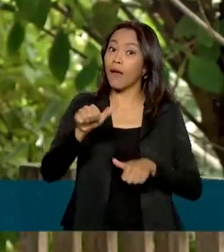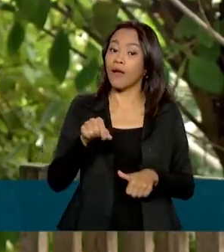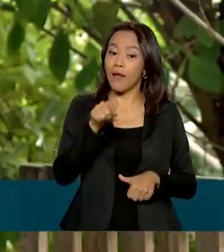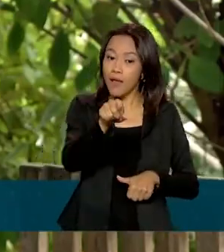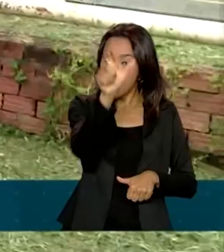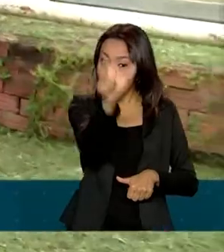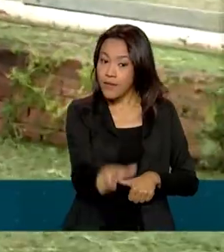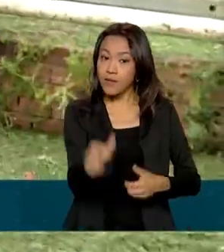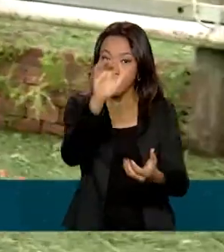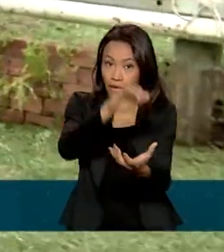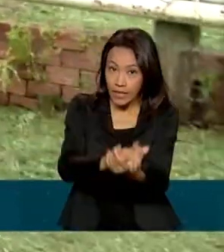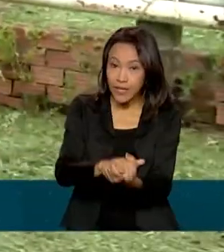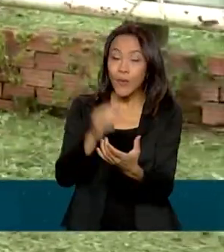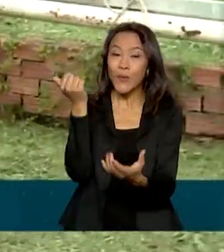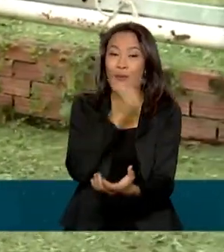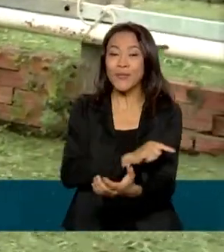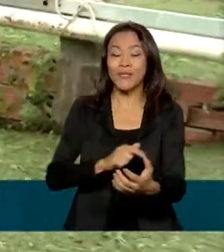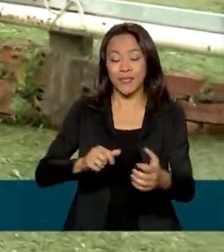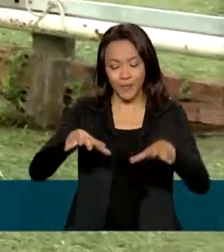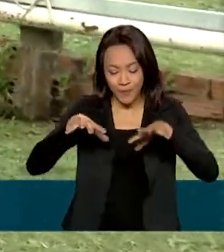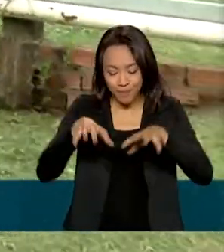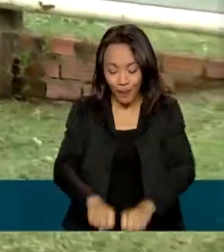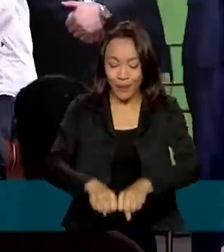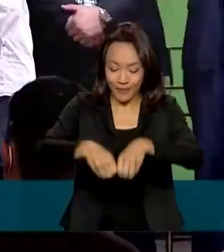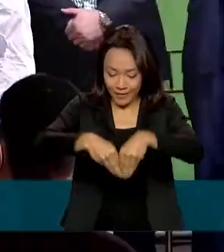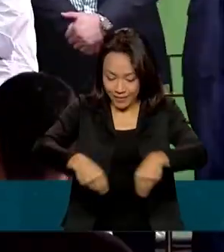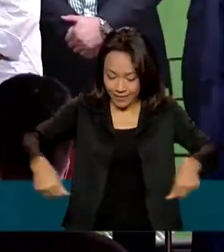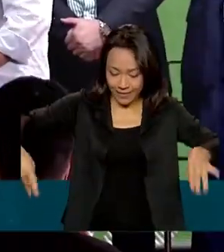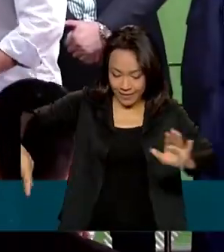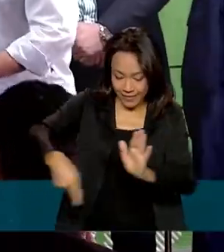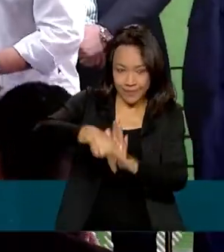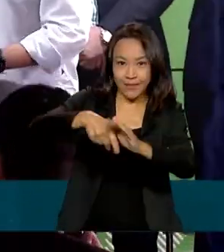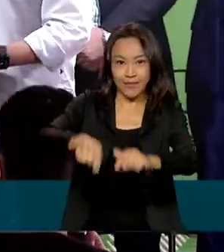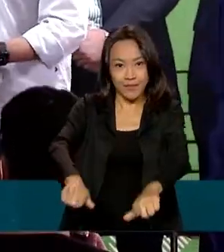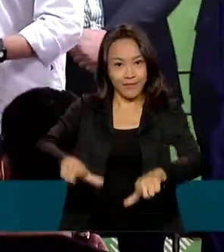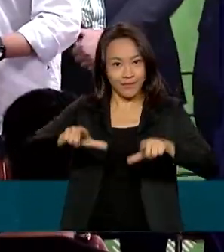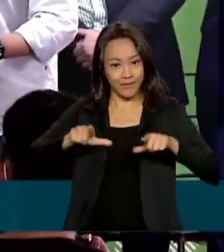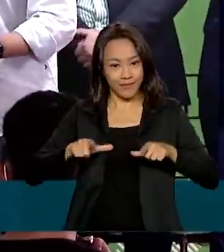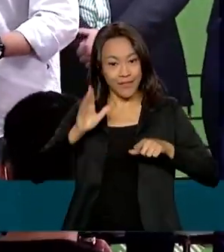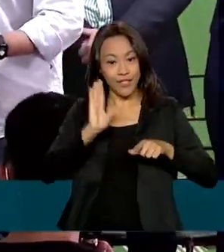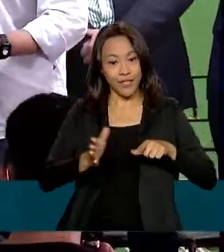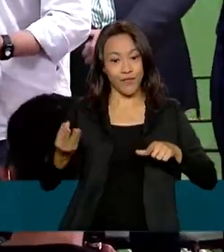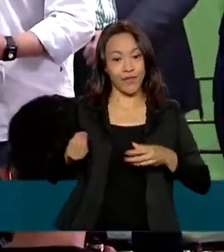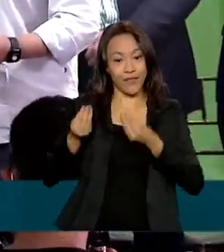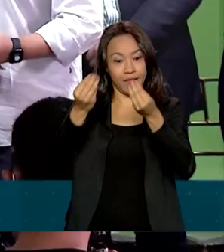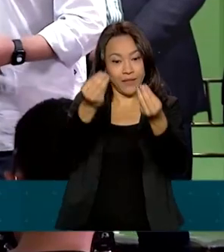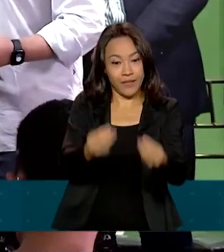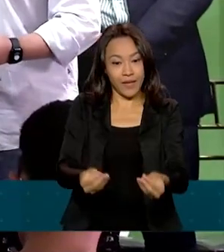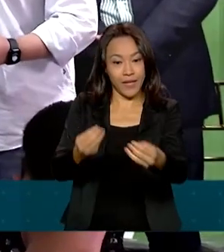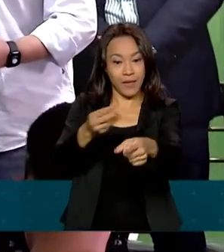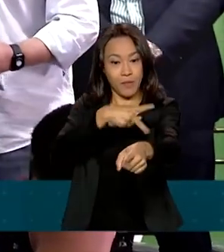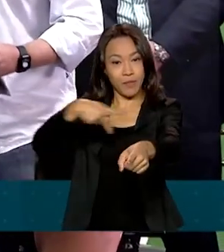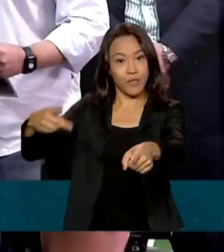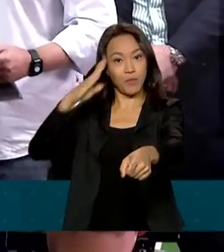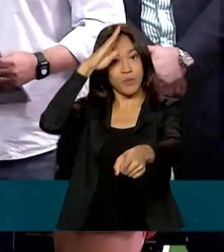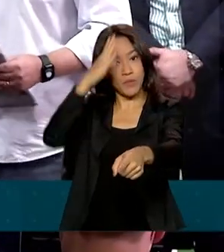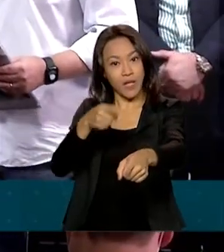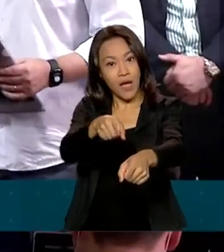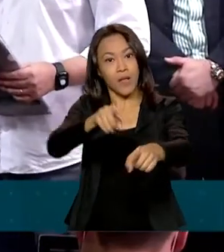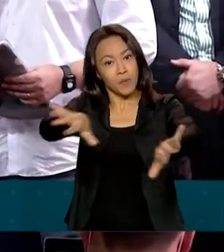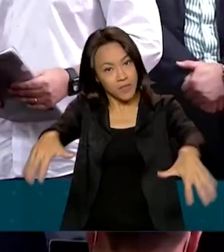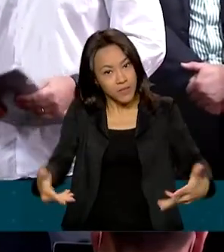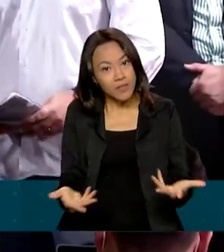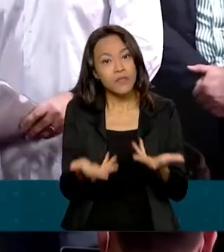finalmente conseguiu o título de propriedade. O documento foi entregue pelo presidente Jair Bolsonaro em uma